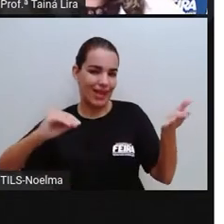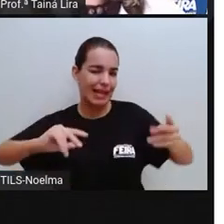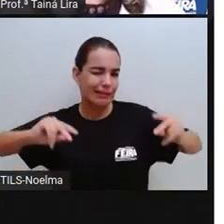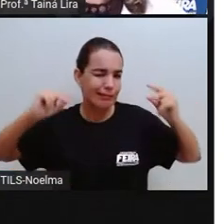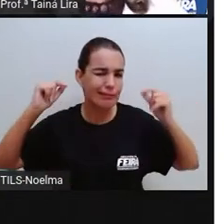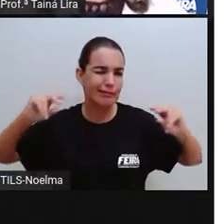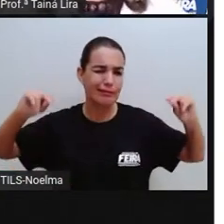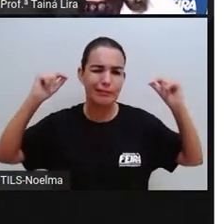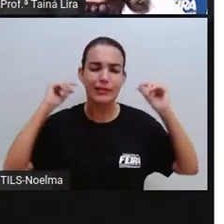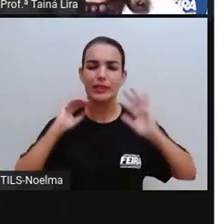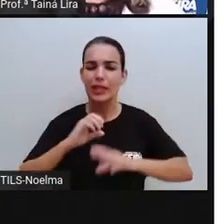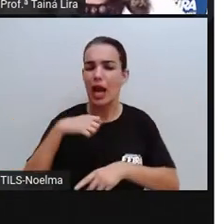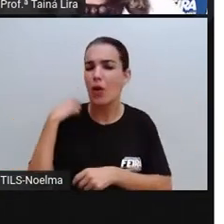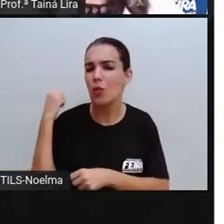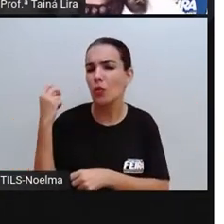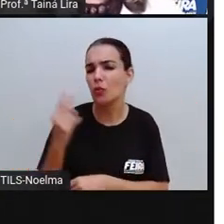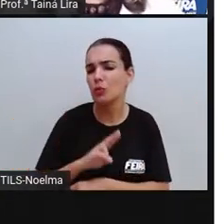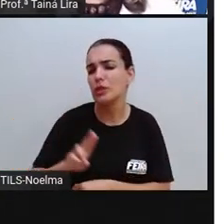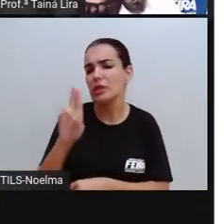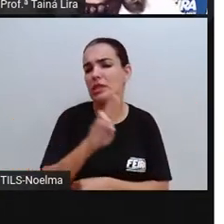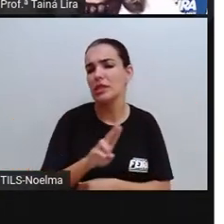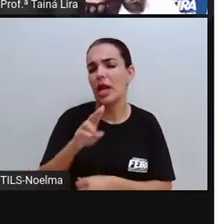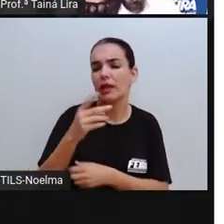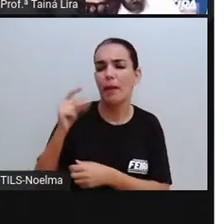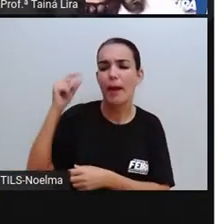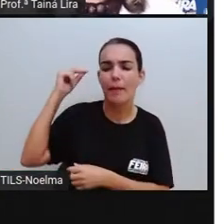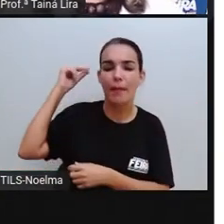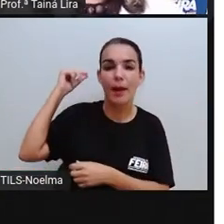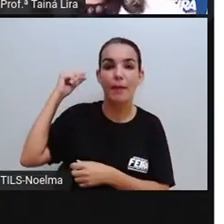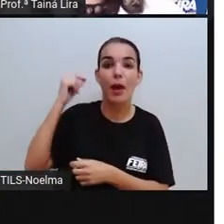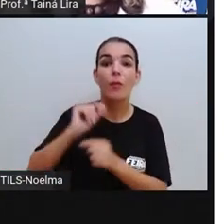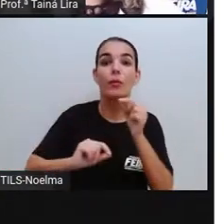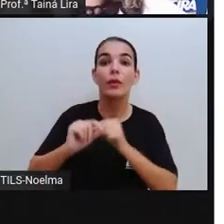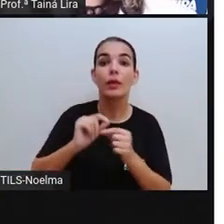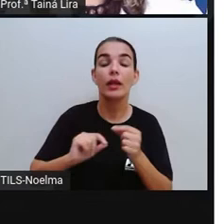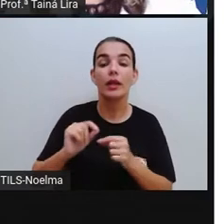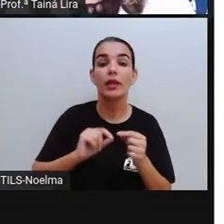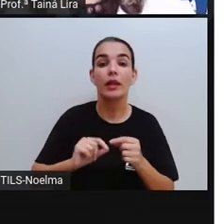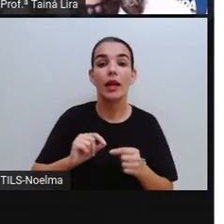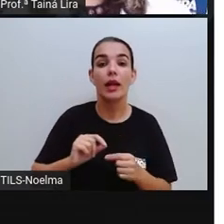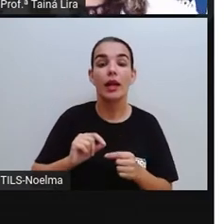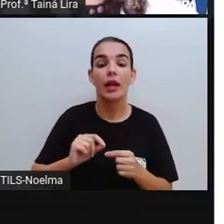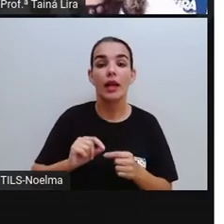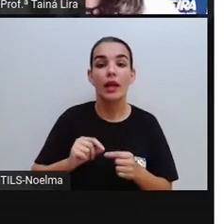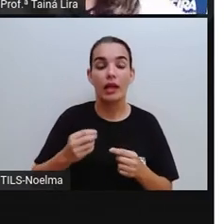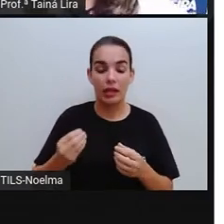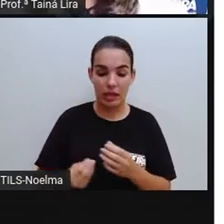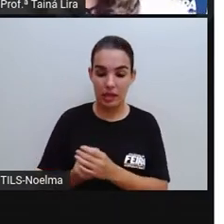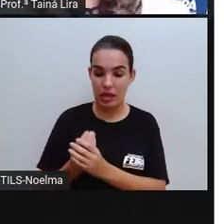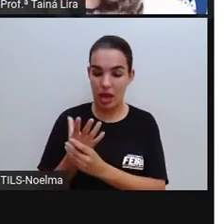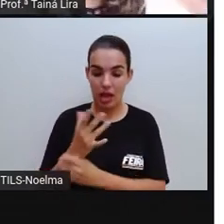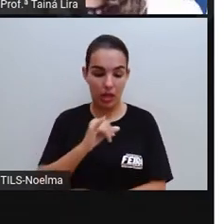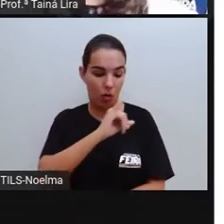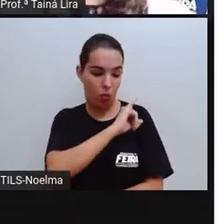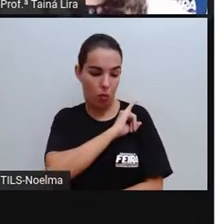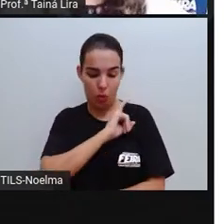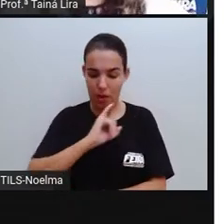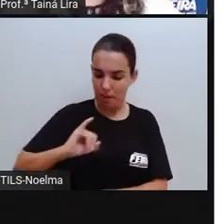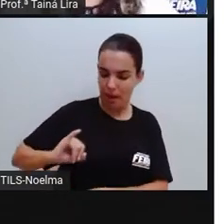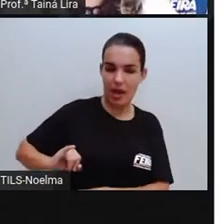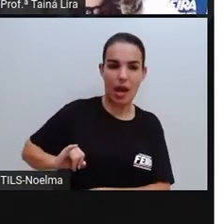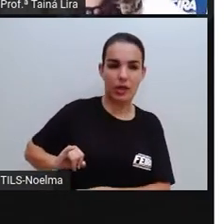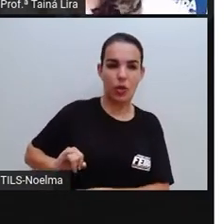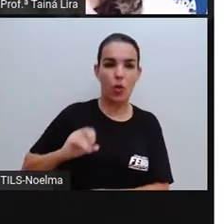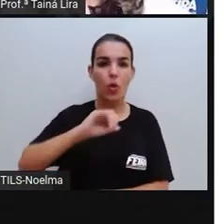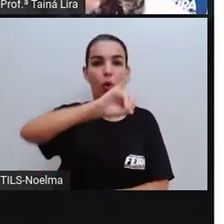antiga, que foi criada ali no tempo do imperador romano Júlio César, né? Há muitos e muitos